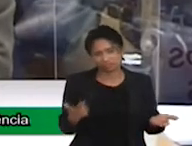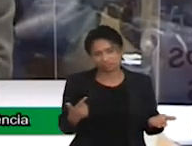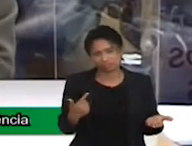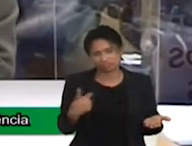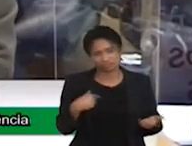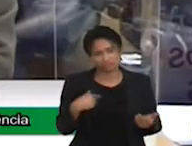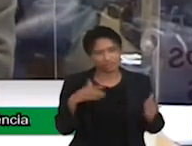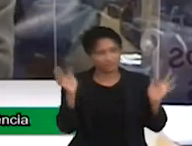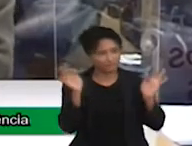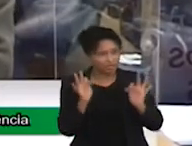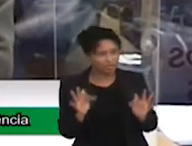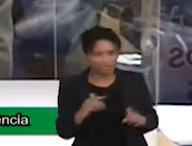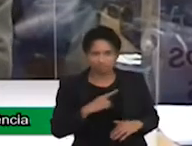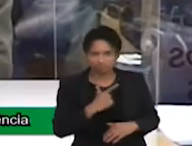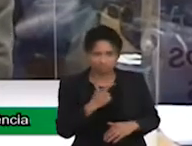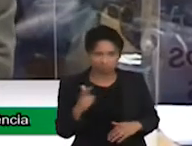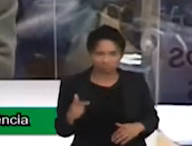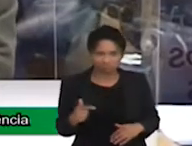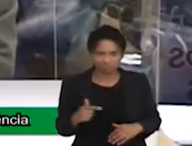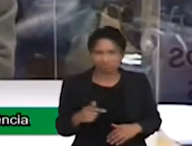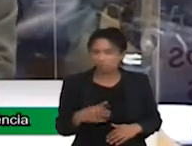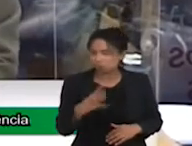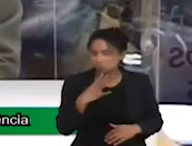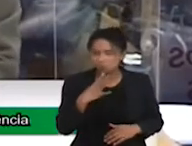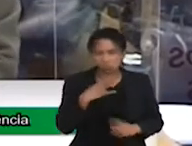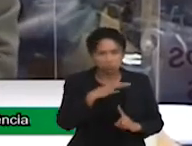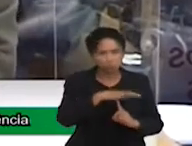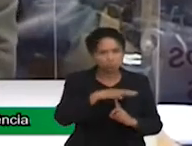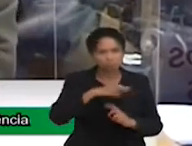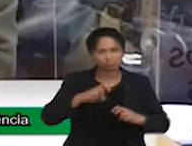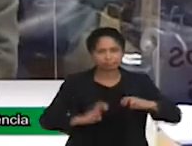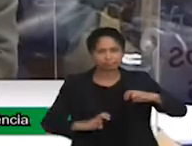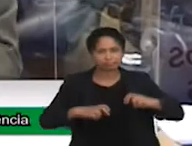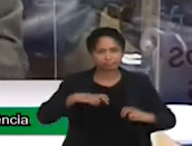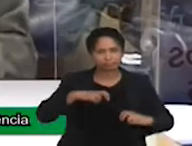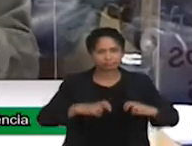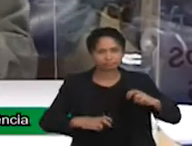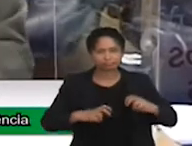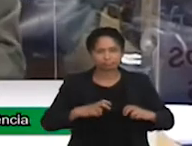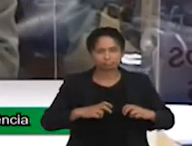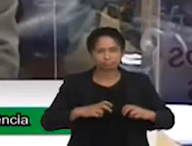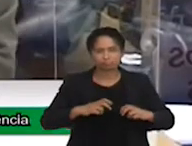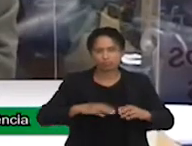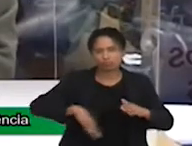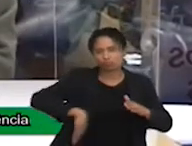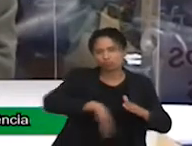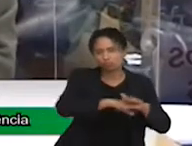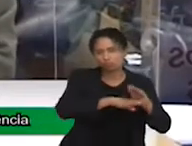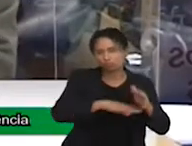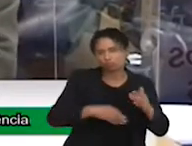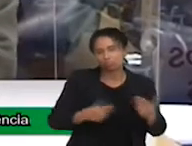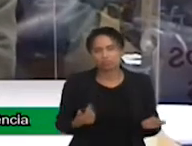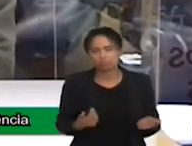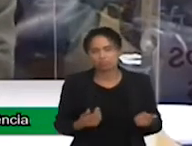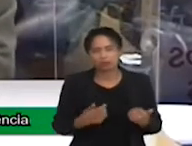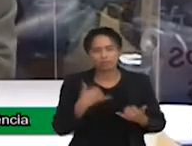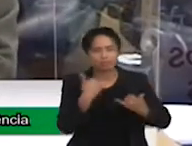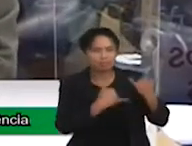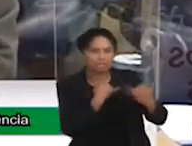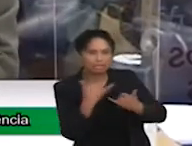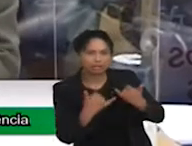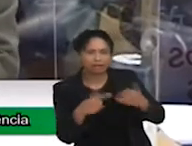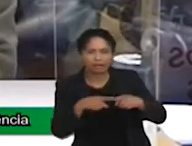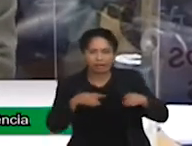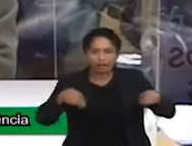que era um parque, diversão, jogar bola, ficar na rua, brincando, na quadra.